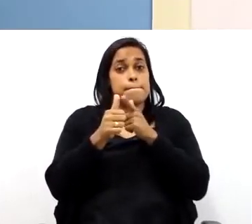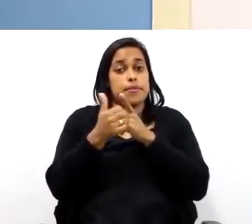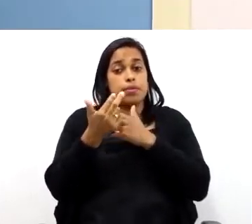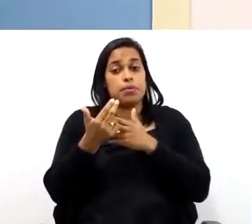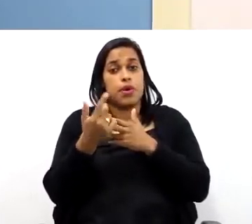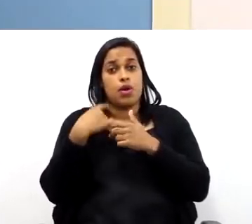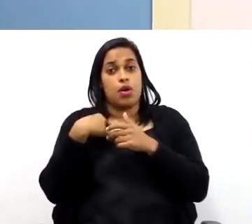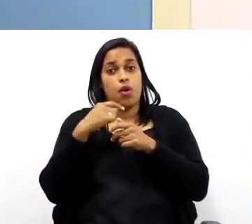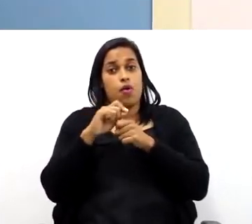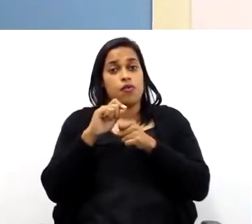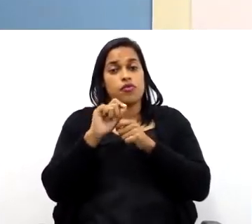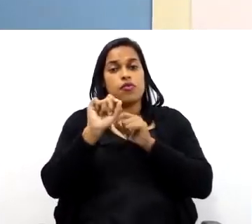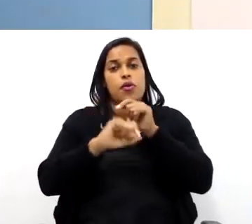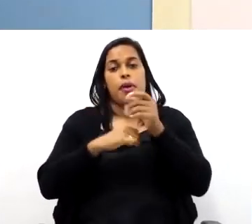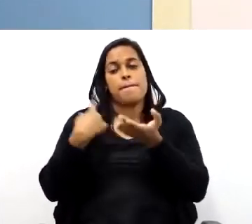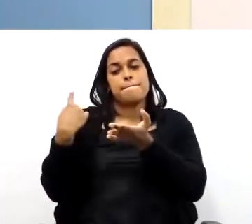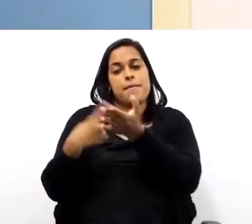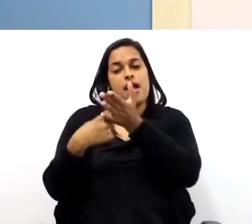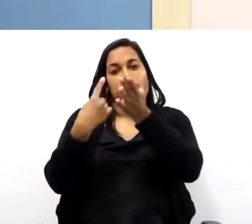foi a marcação dos meus eixos.